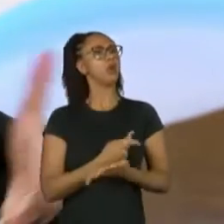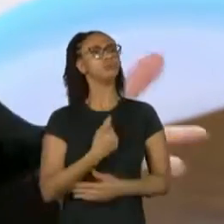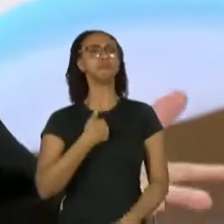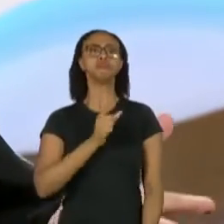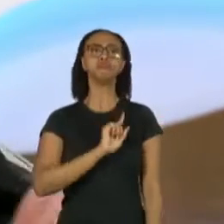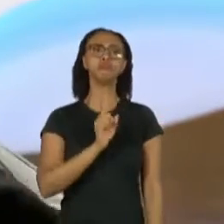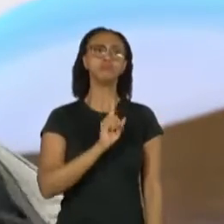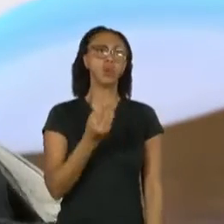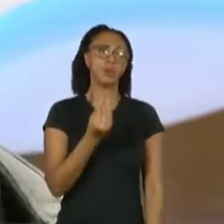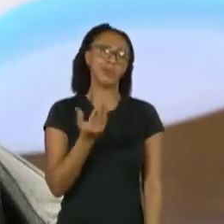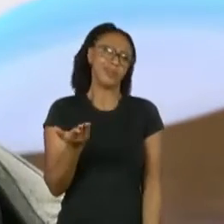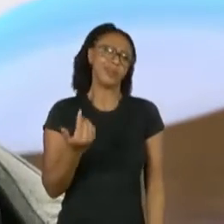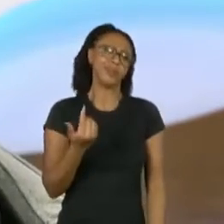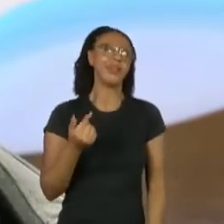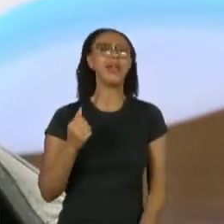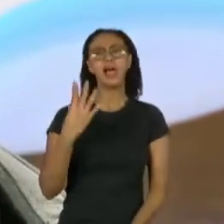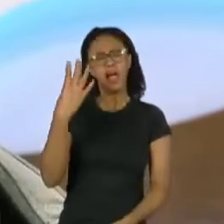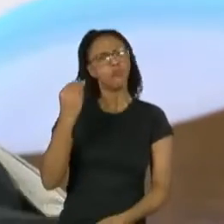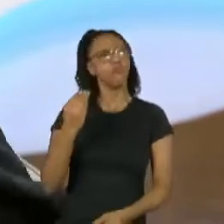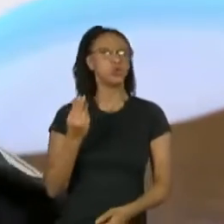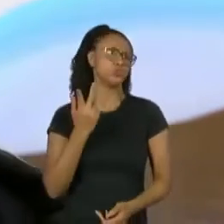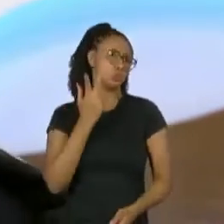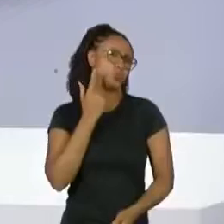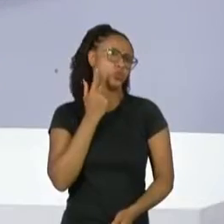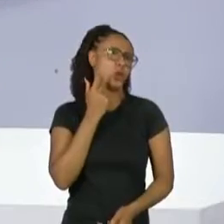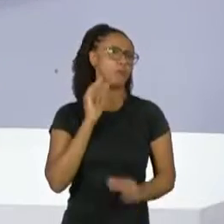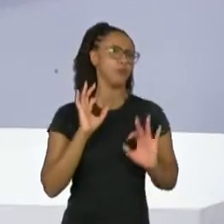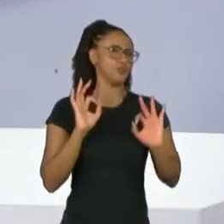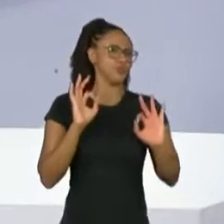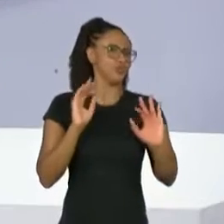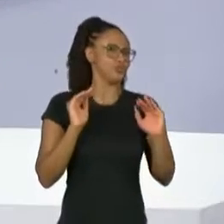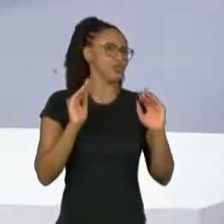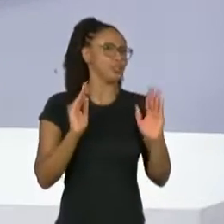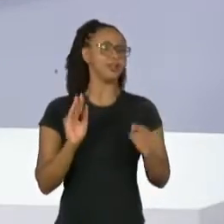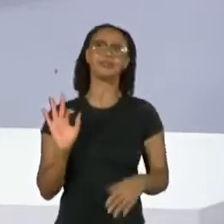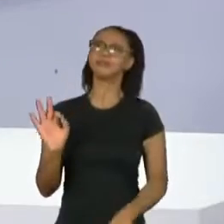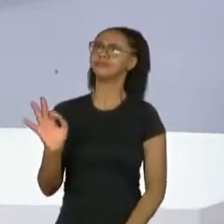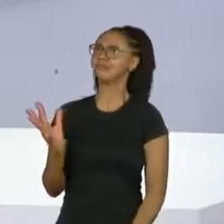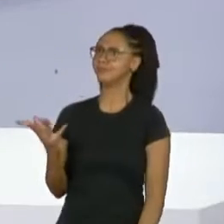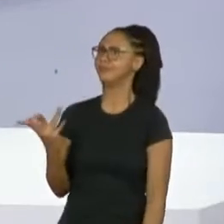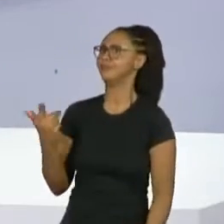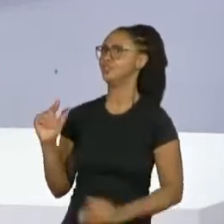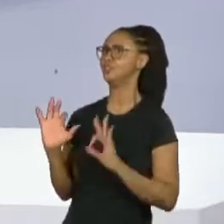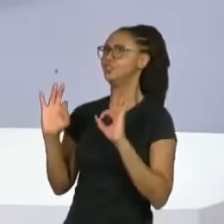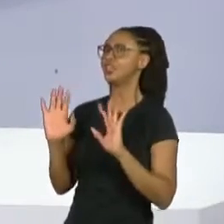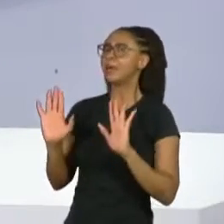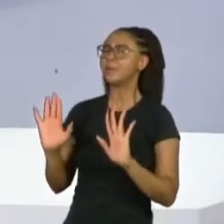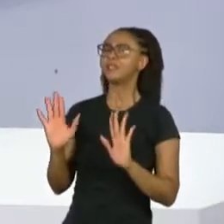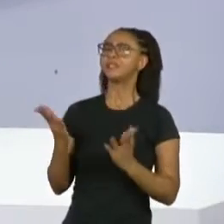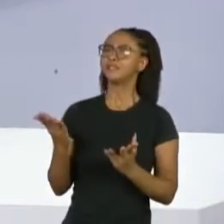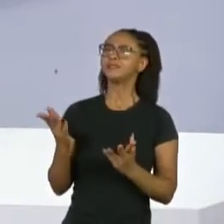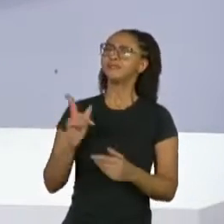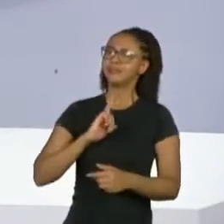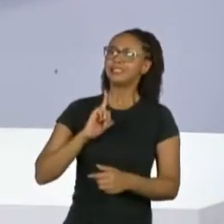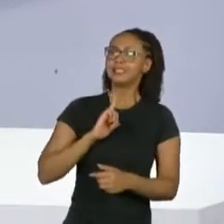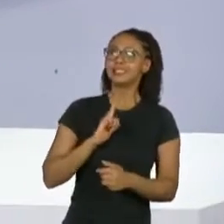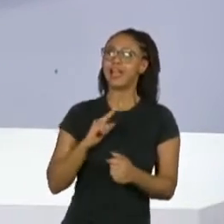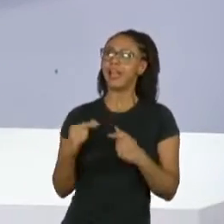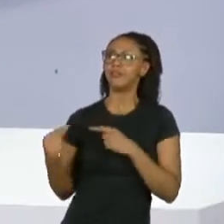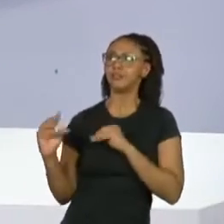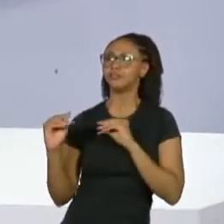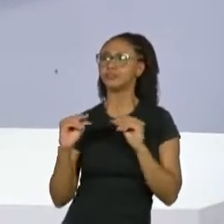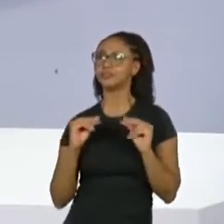Sim. Até porque era muito discreta aquela foto, né? Muito chique, Super, super chique, mas de qualquer maneira gera todo um